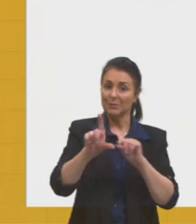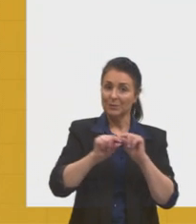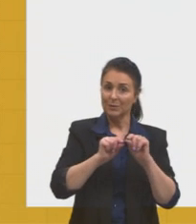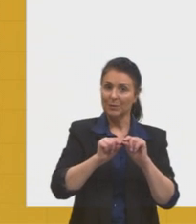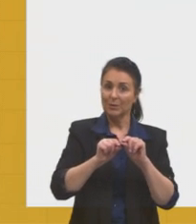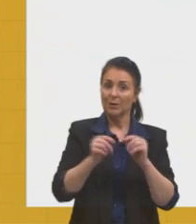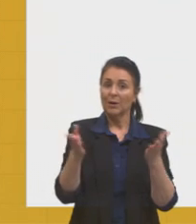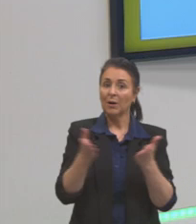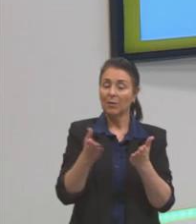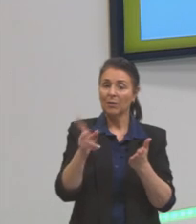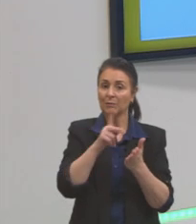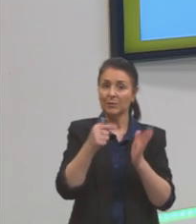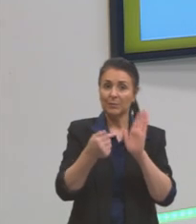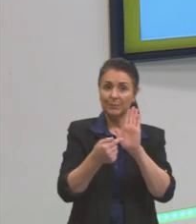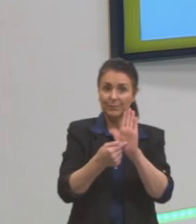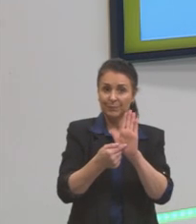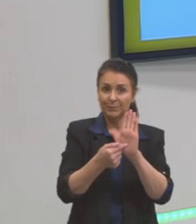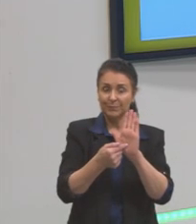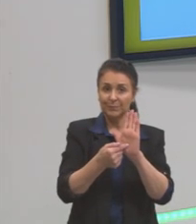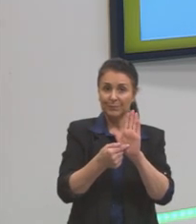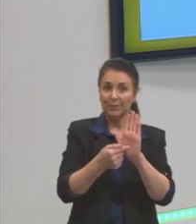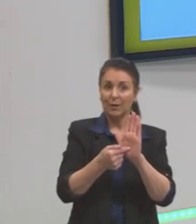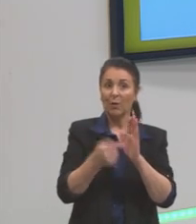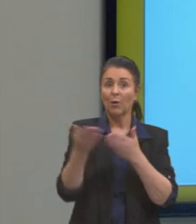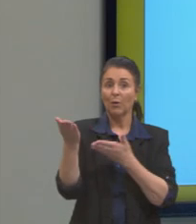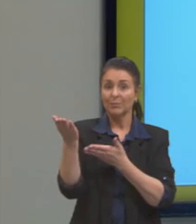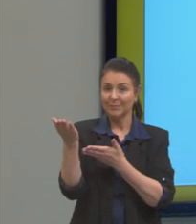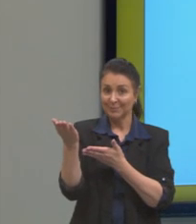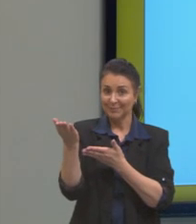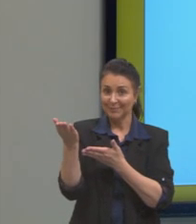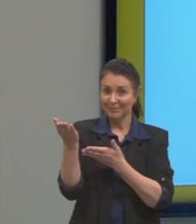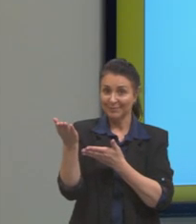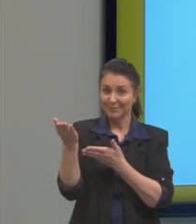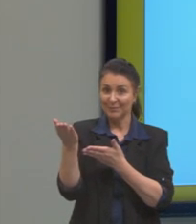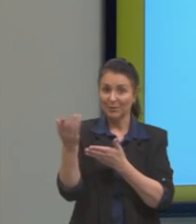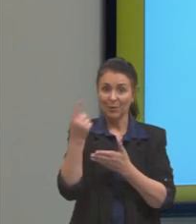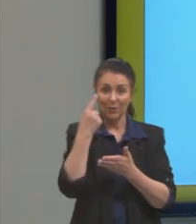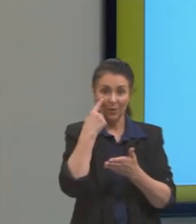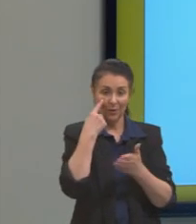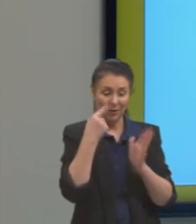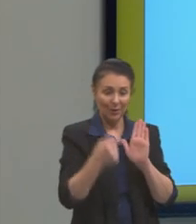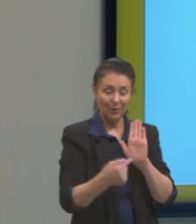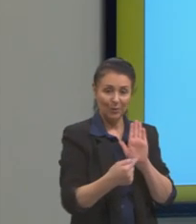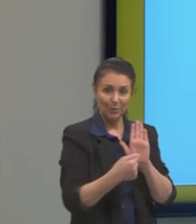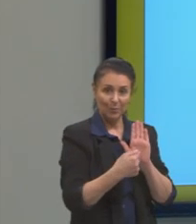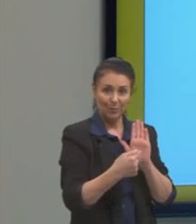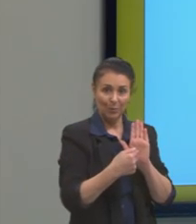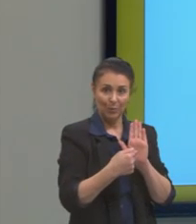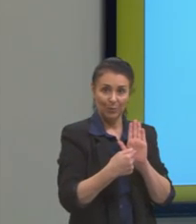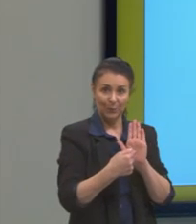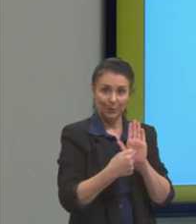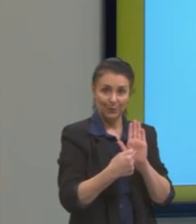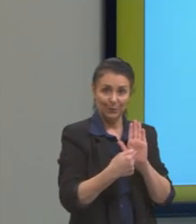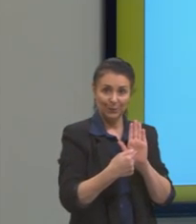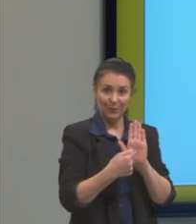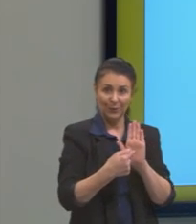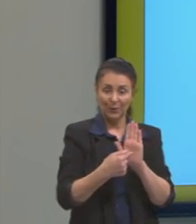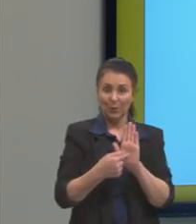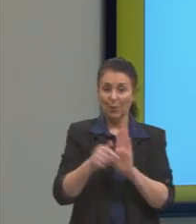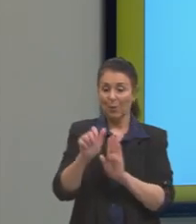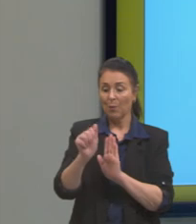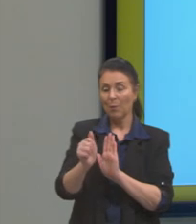o que eu trago no canto? No canto aqui, eu trago um ponto, então, um ponto bem marcado, que é um ponto, então,